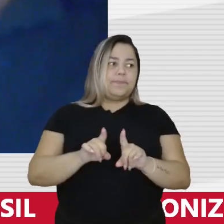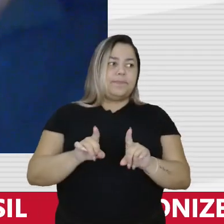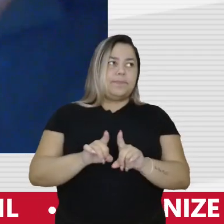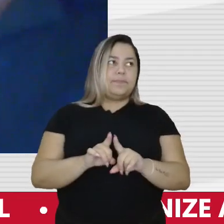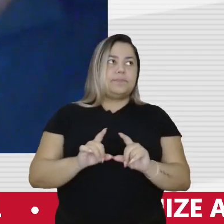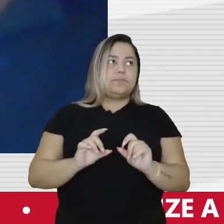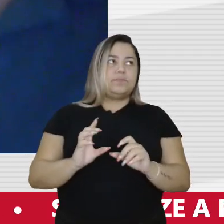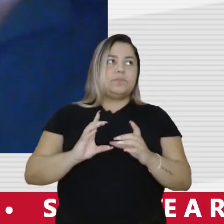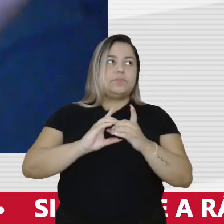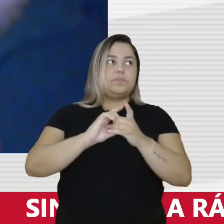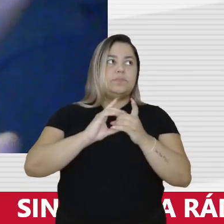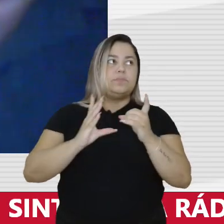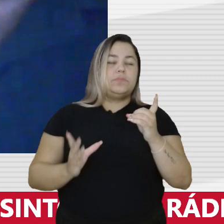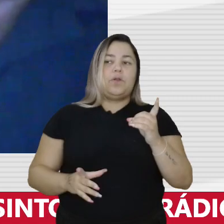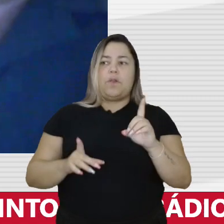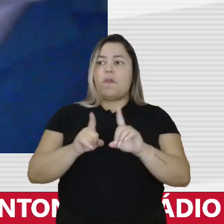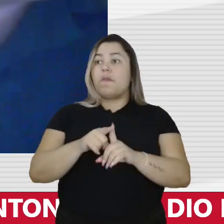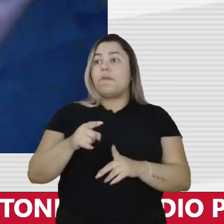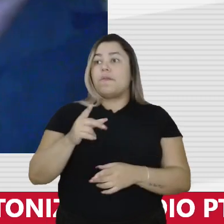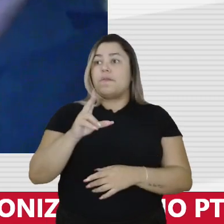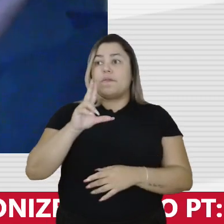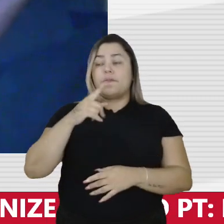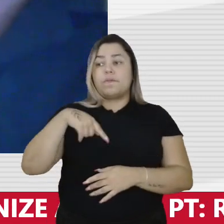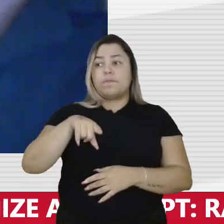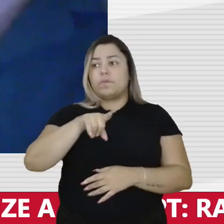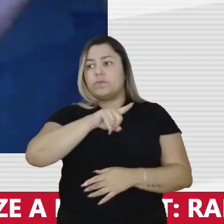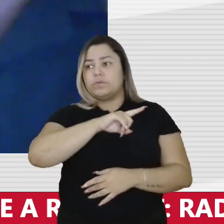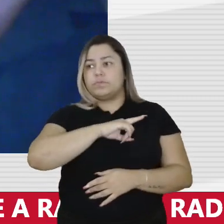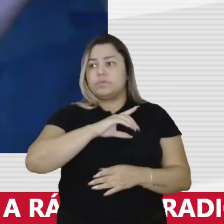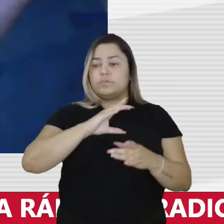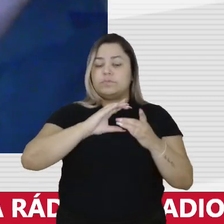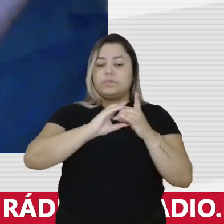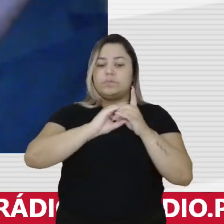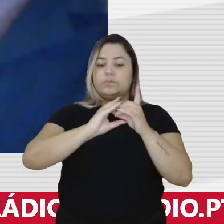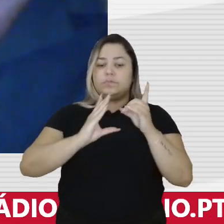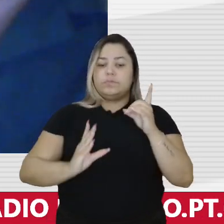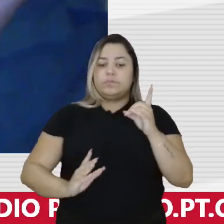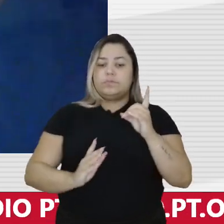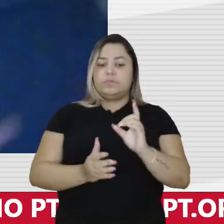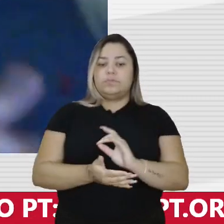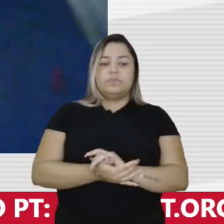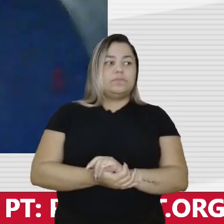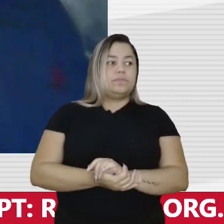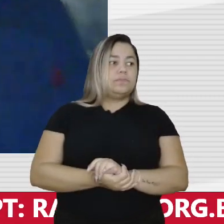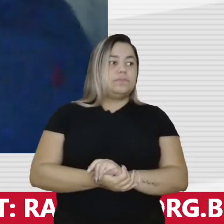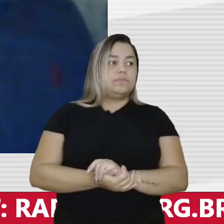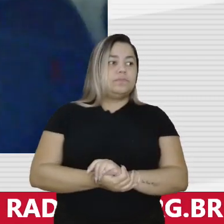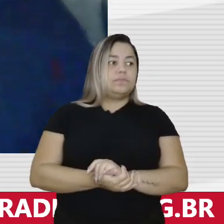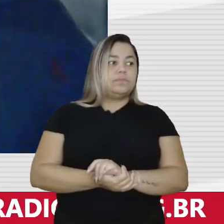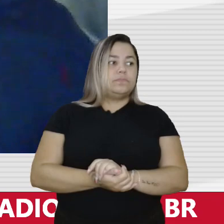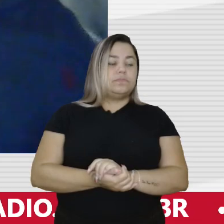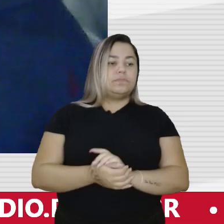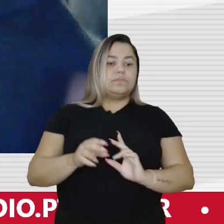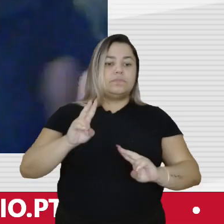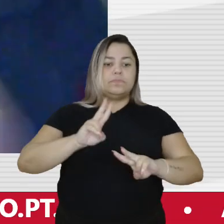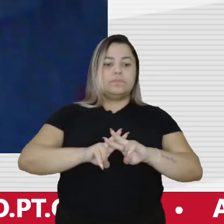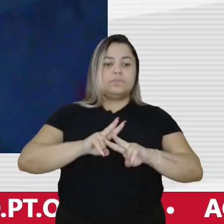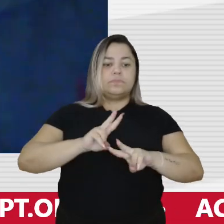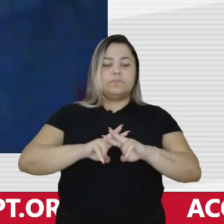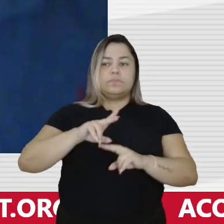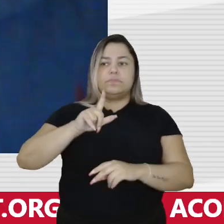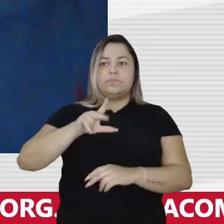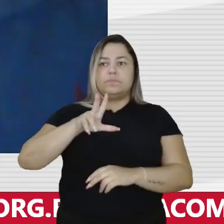a democracia nós ainda não estamos numa democracia plena a prisão do Lula demonstrou isso nós